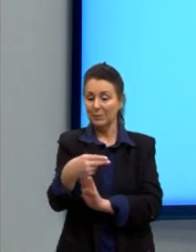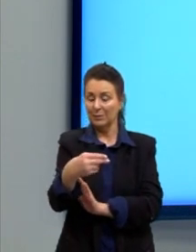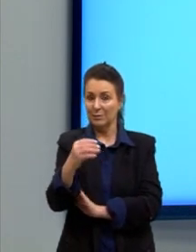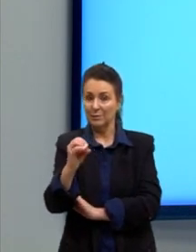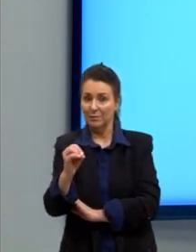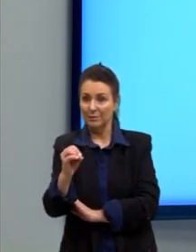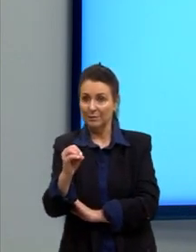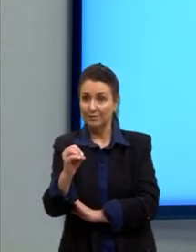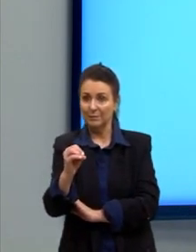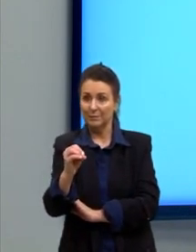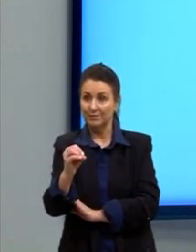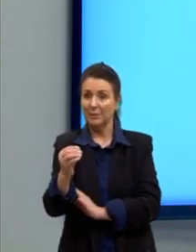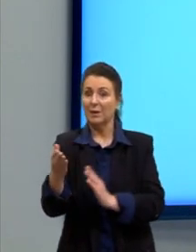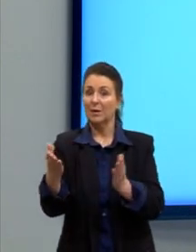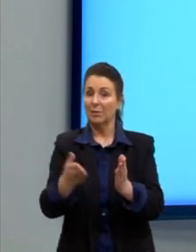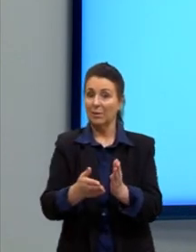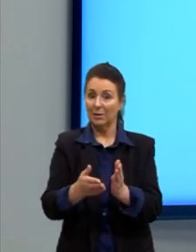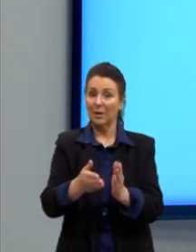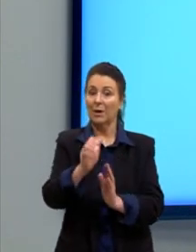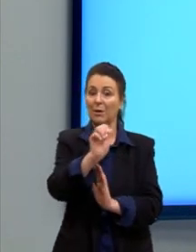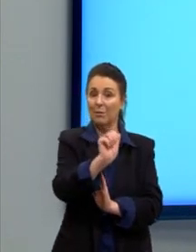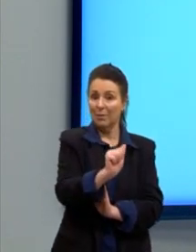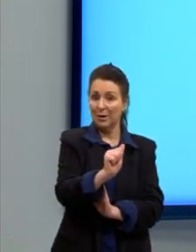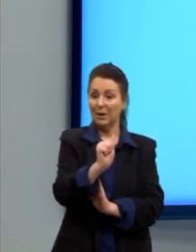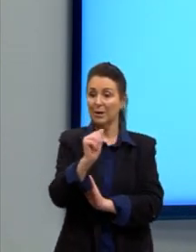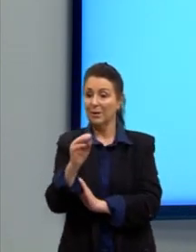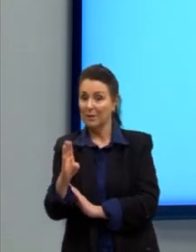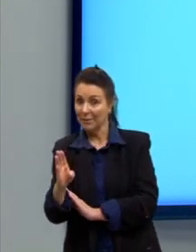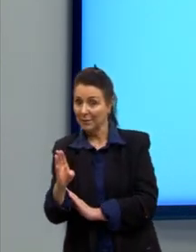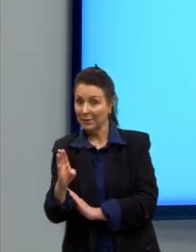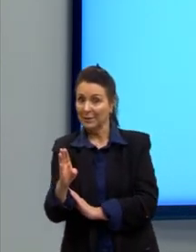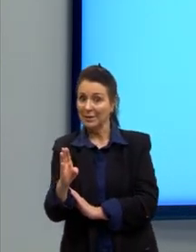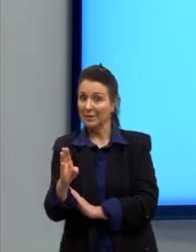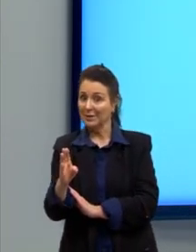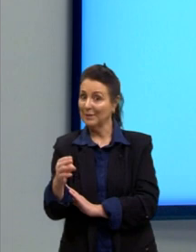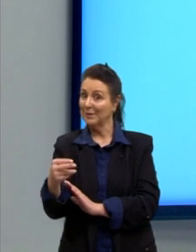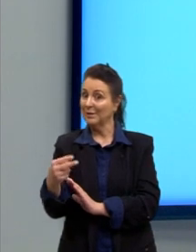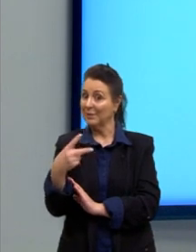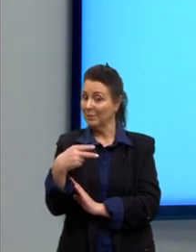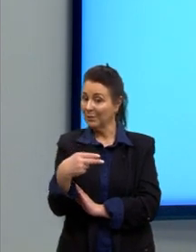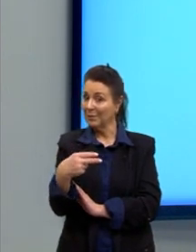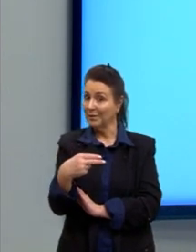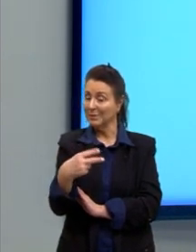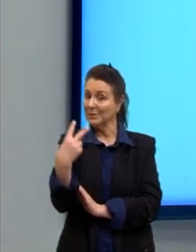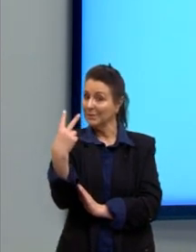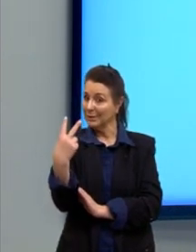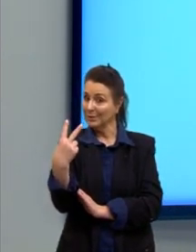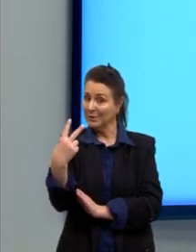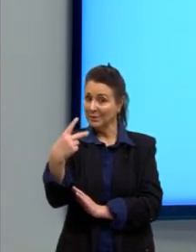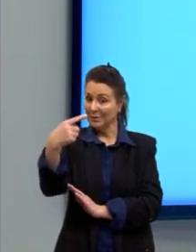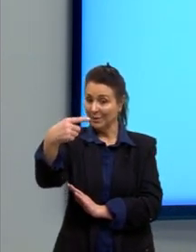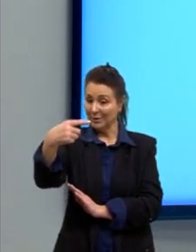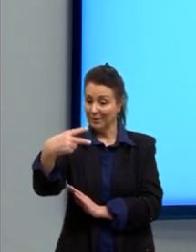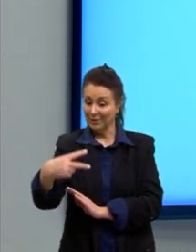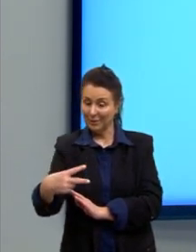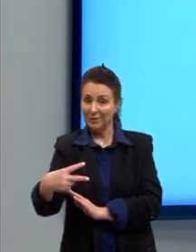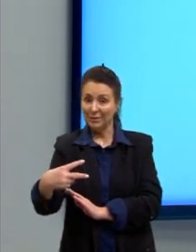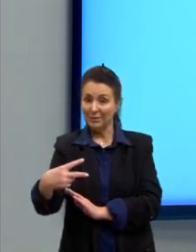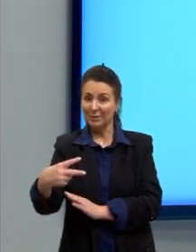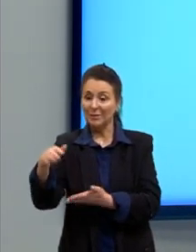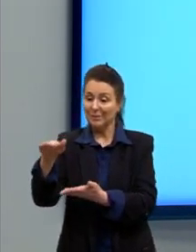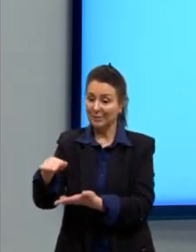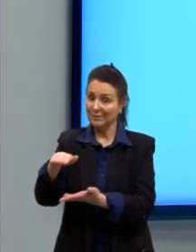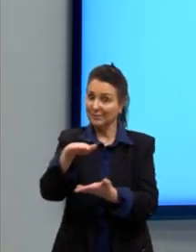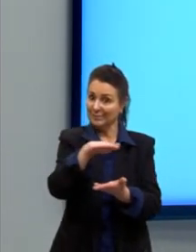Agora, sim, o A e o B, eles são iguais nas duas retas. Garante, então, que elas são paralelas.